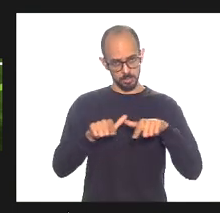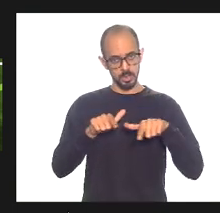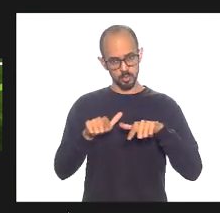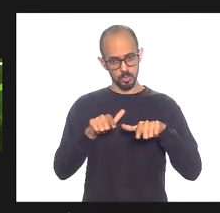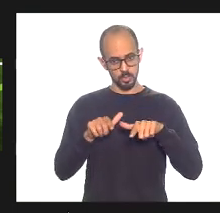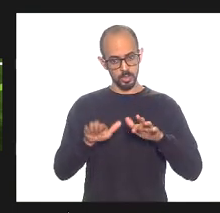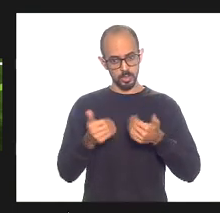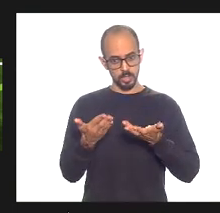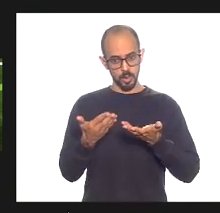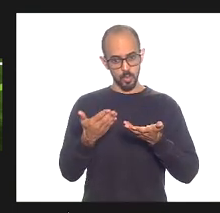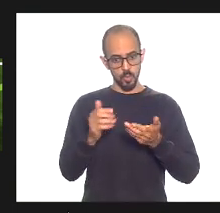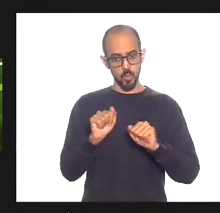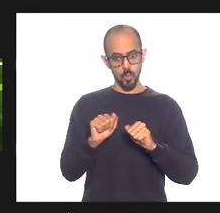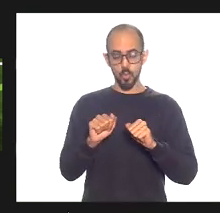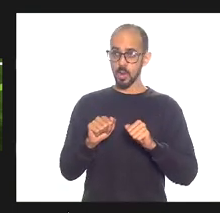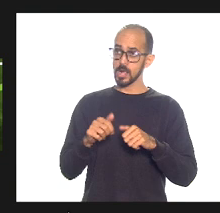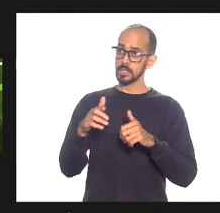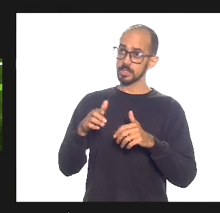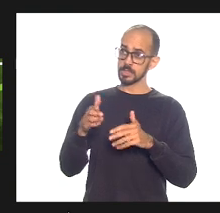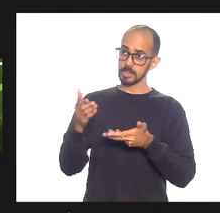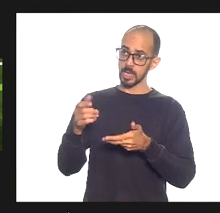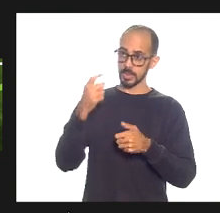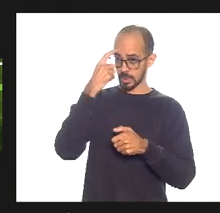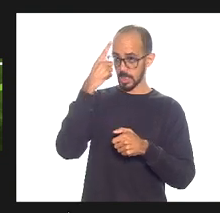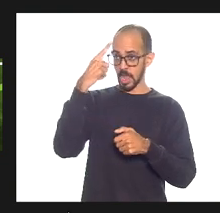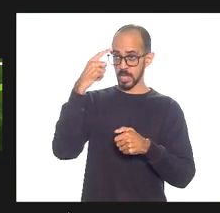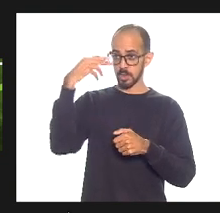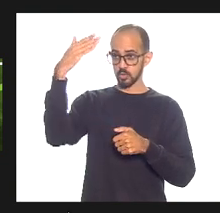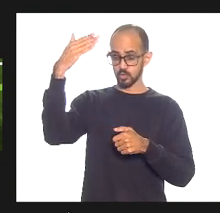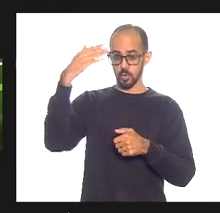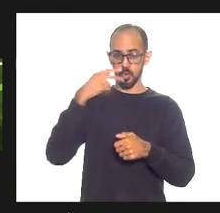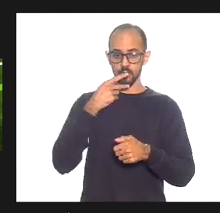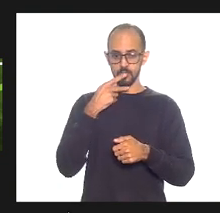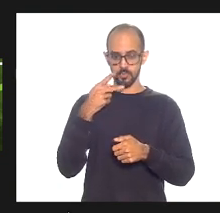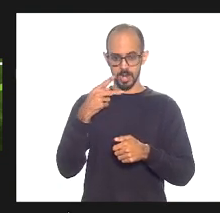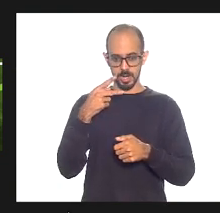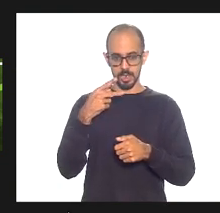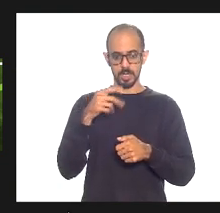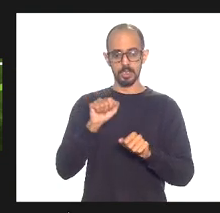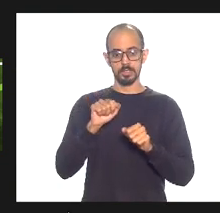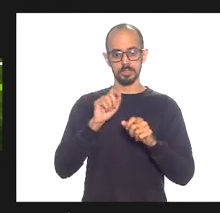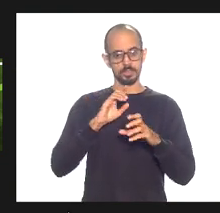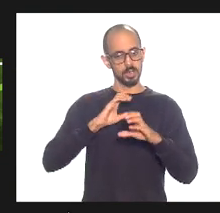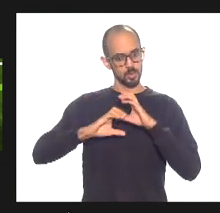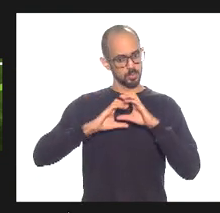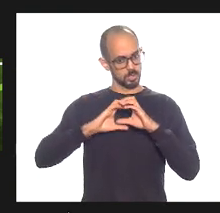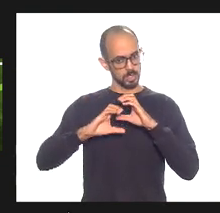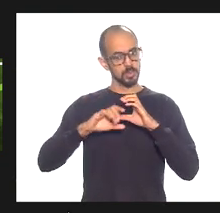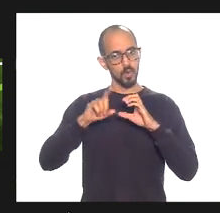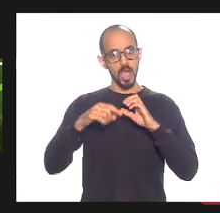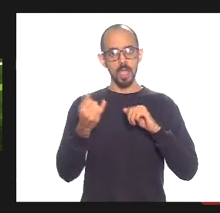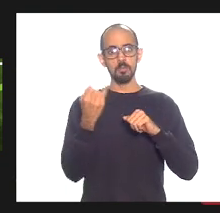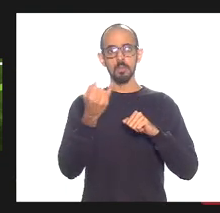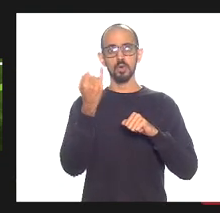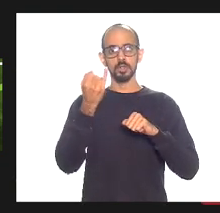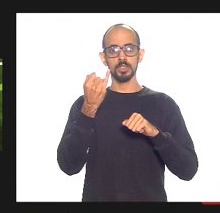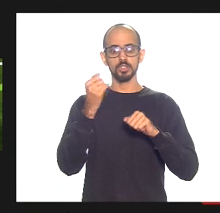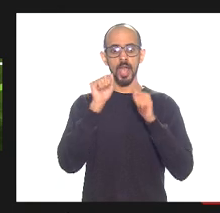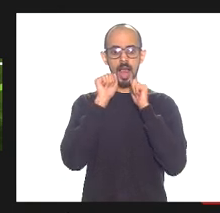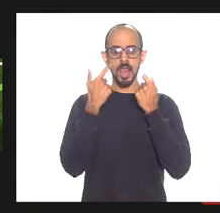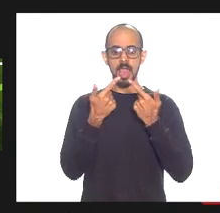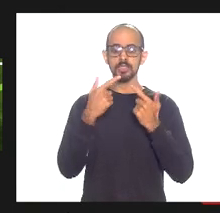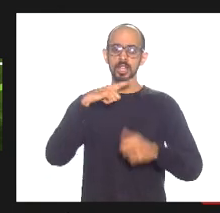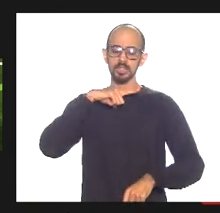intervenção que vossa excelência faz no chamamento de que esse esse trabalho seja feito um diálogo na LERJ é fundamental que a LERJ tem esse papel